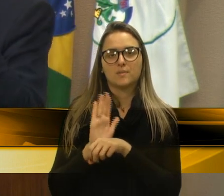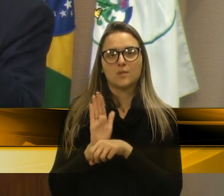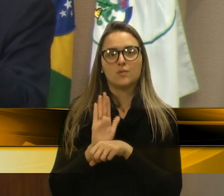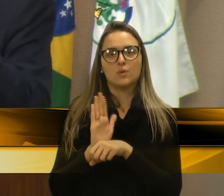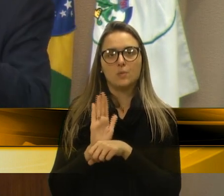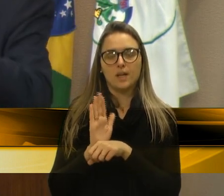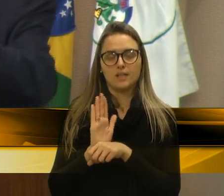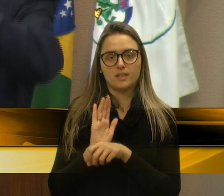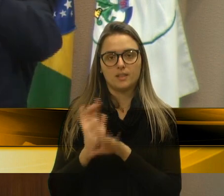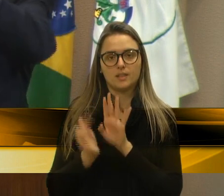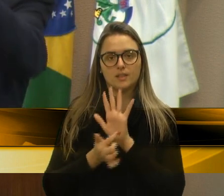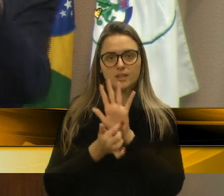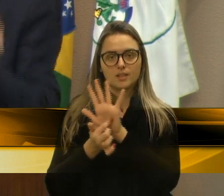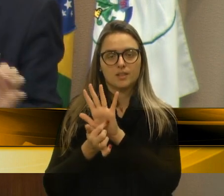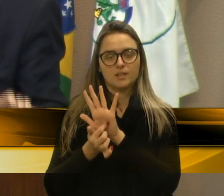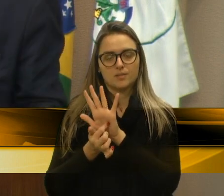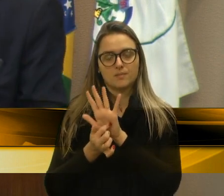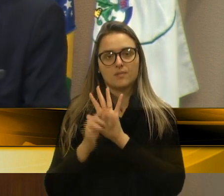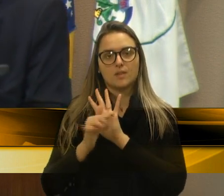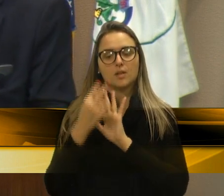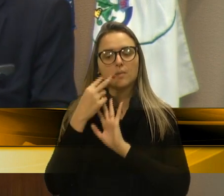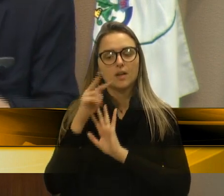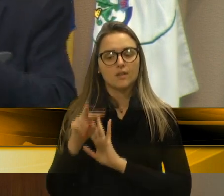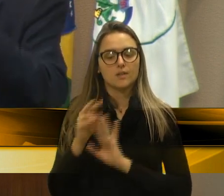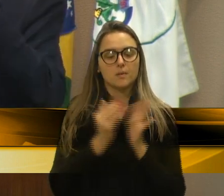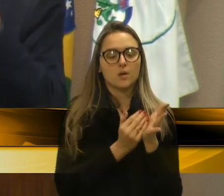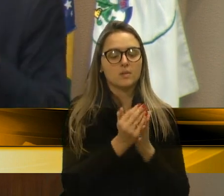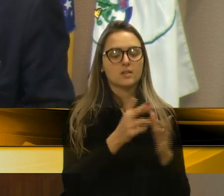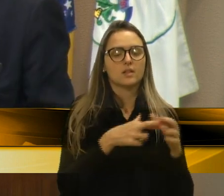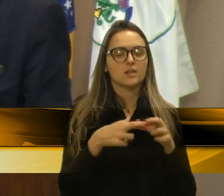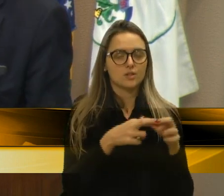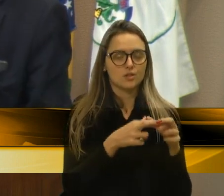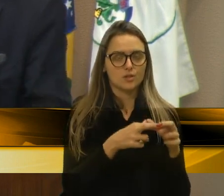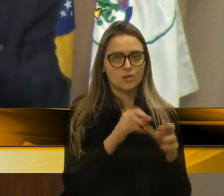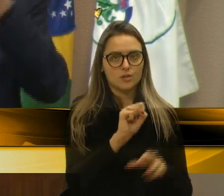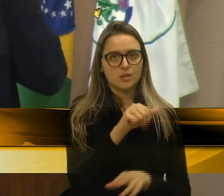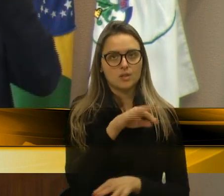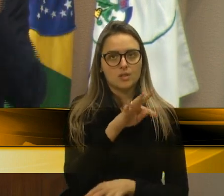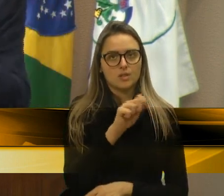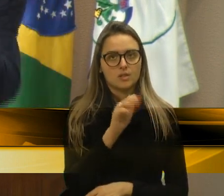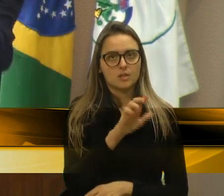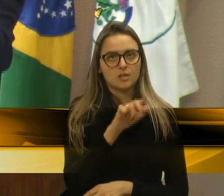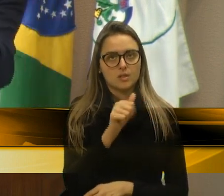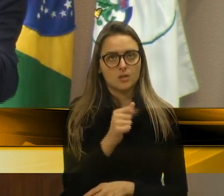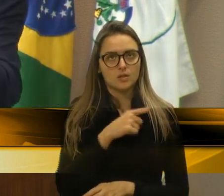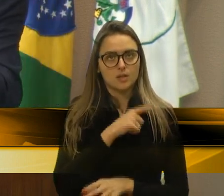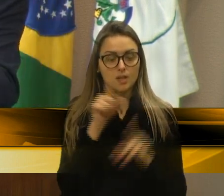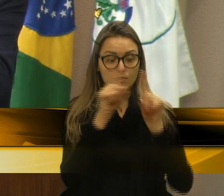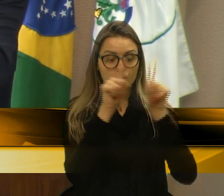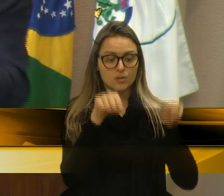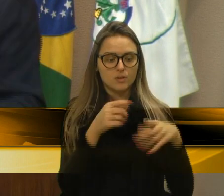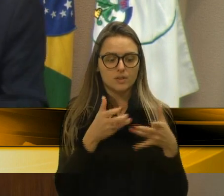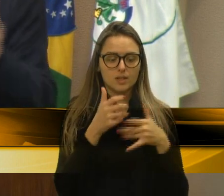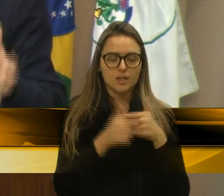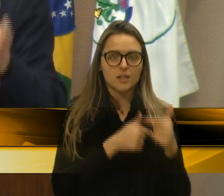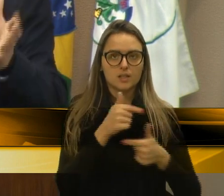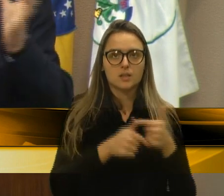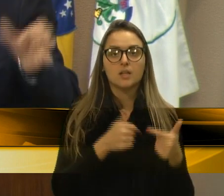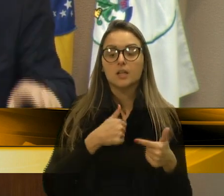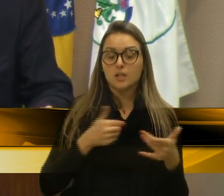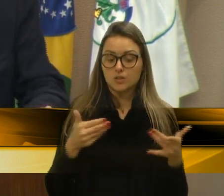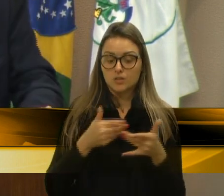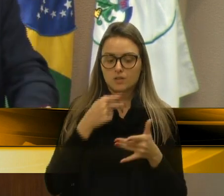ver, o espaço, tem lá, começando por Santa Lúcia, temos espaço, temos funcionários, que querem trabalhar, inclusive comentei isso, para